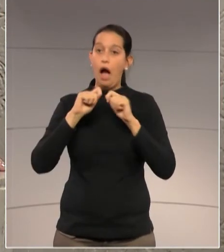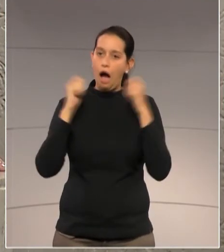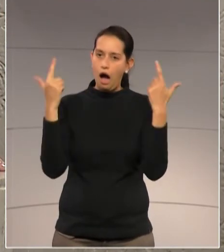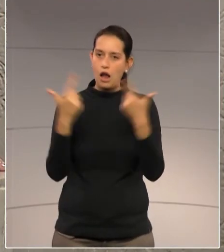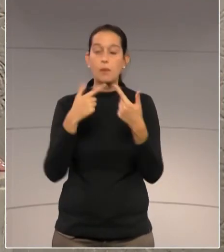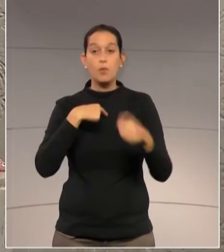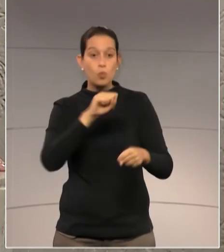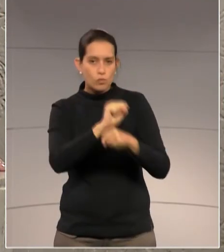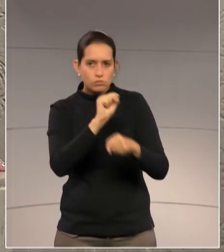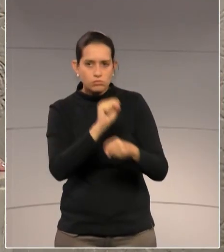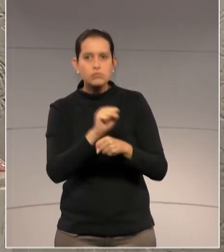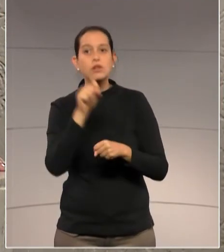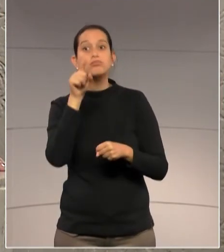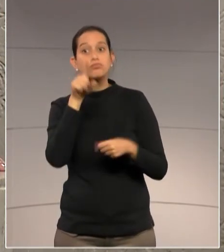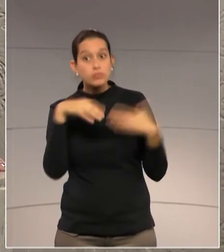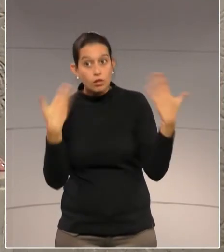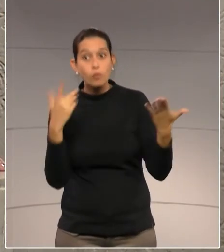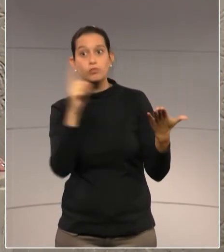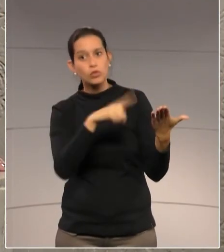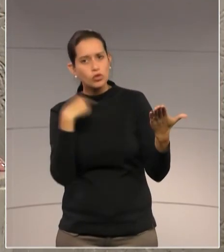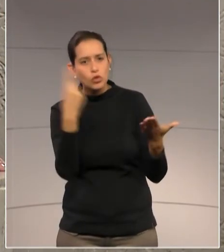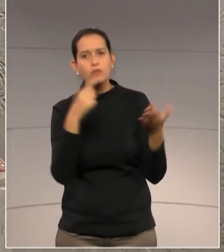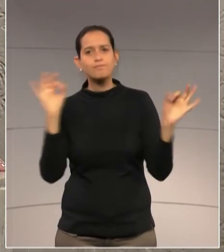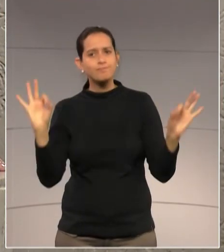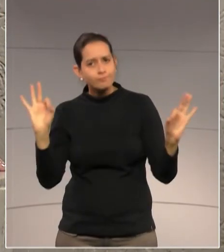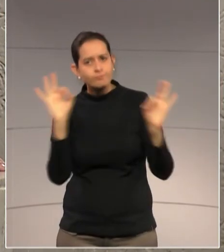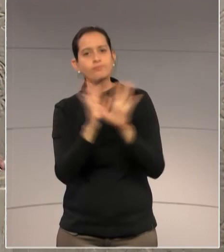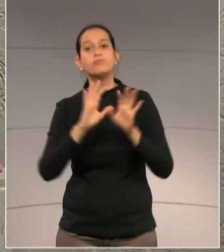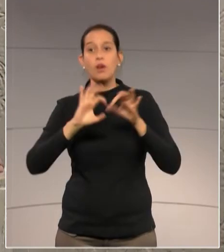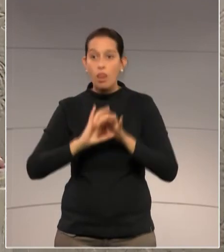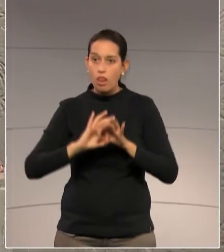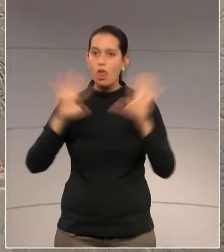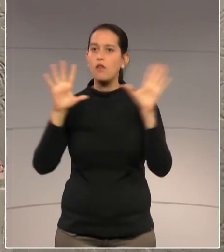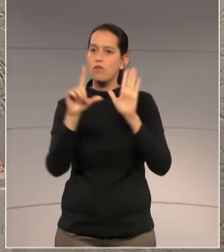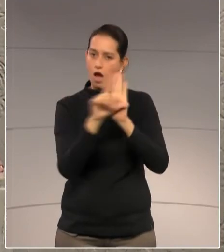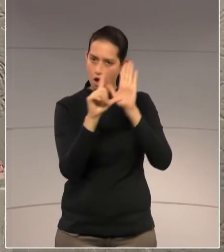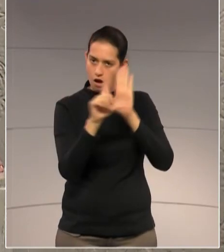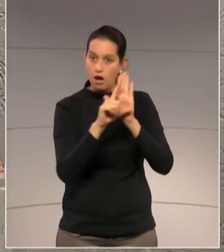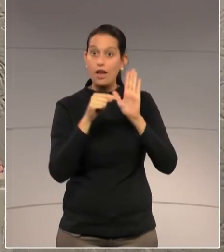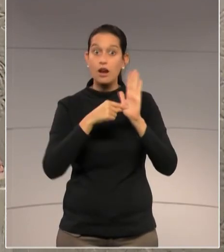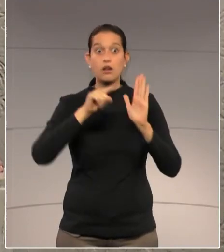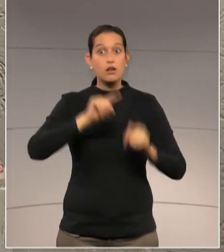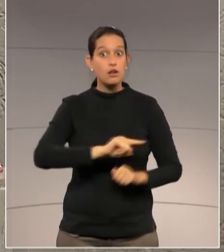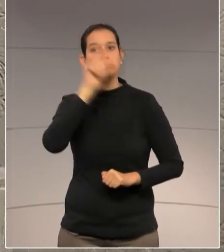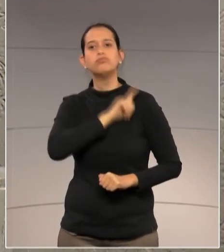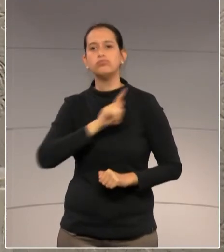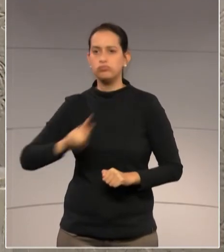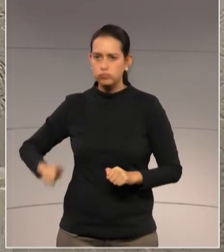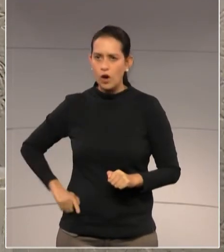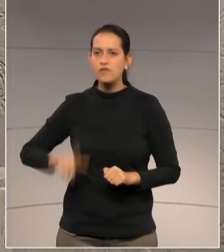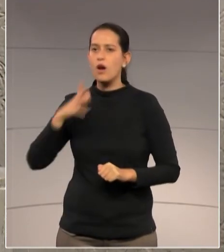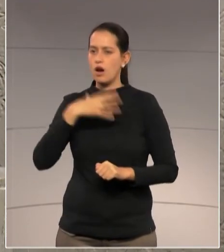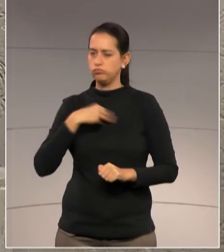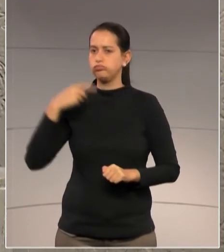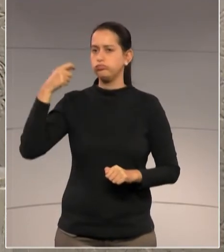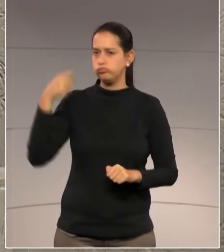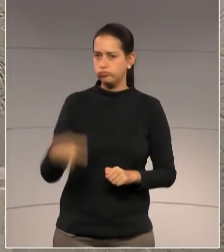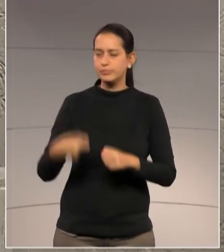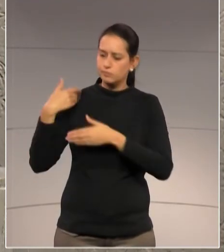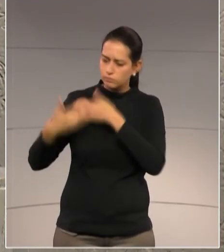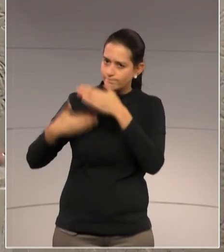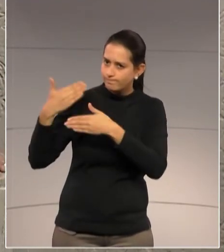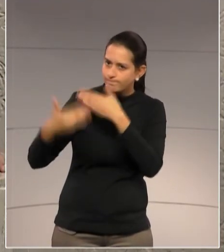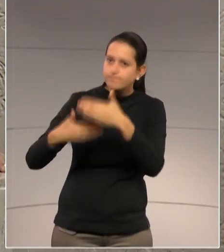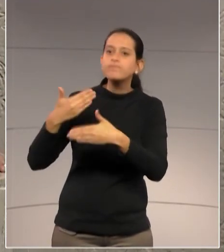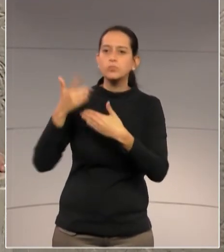governador Ratinho Júnior, com a nossa autorização legislativa, possa implementar essas grandes obras, esses grandes serviços, a segurança na área